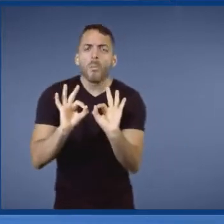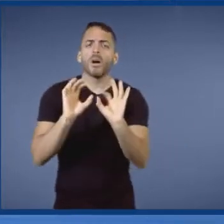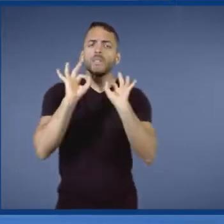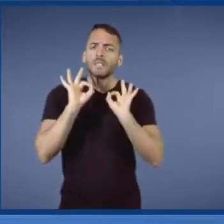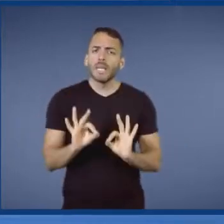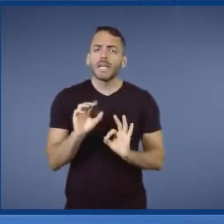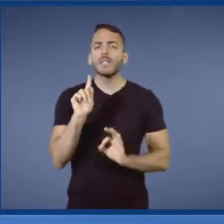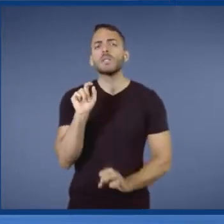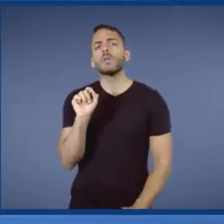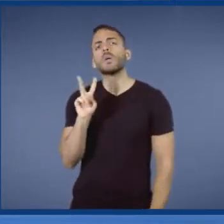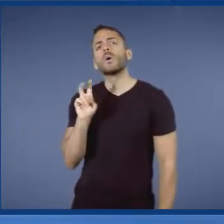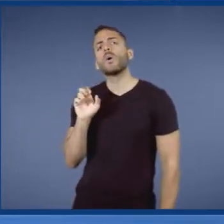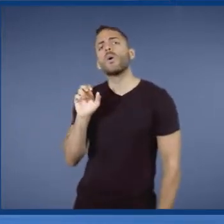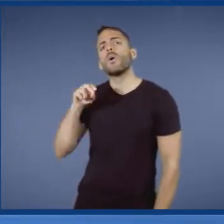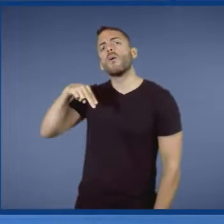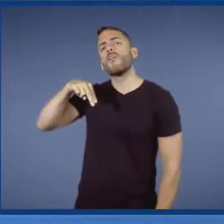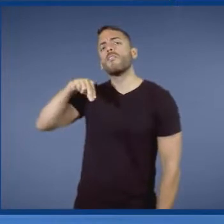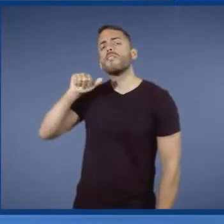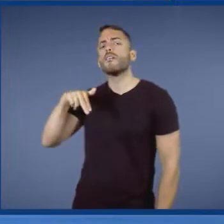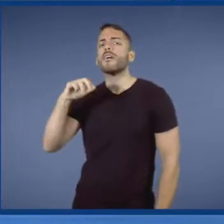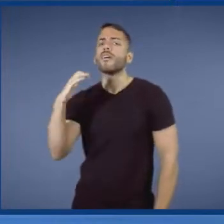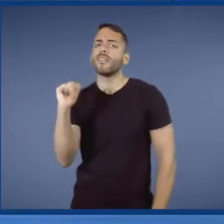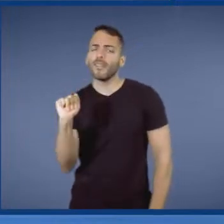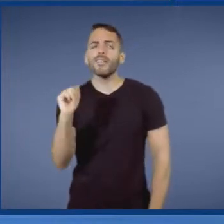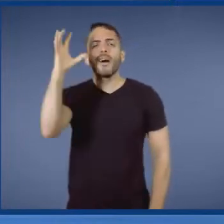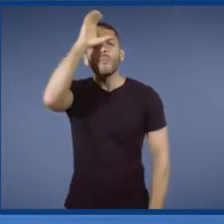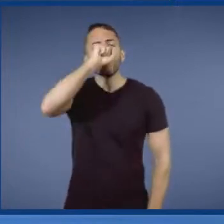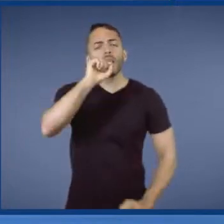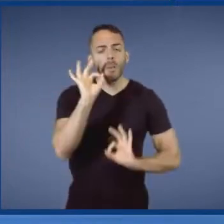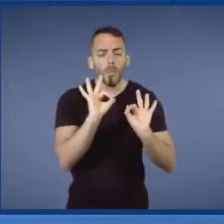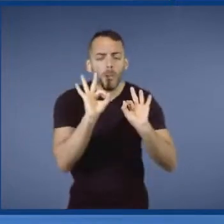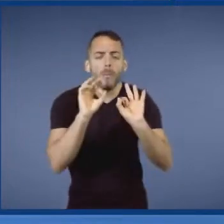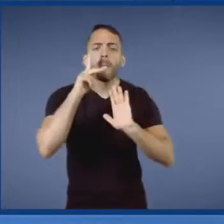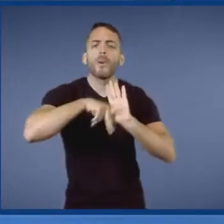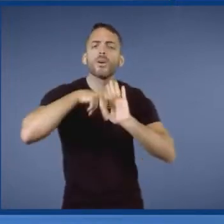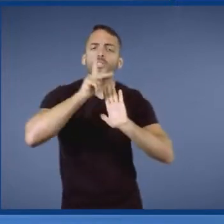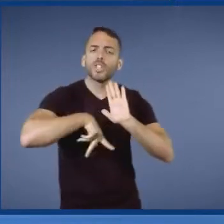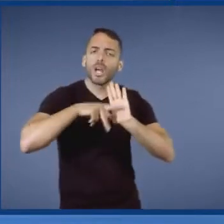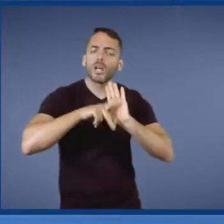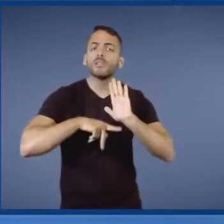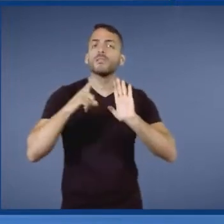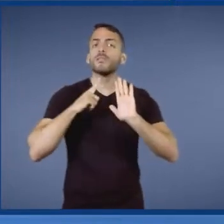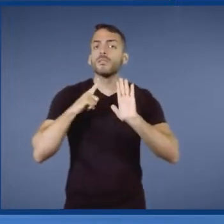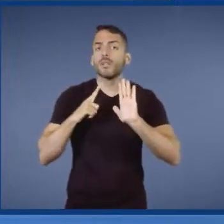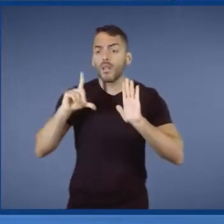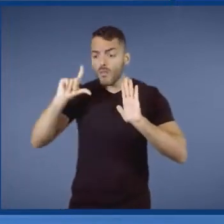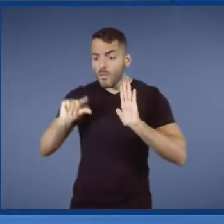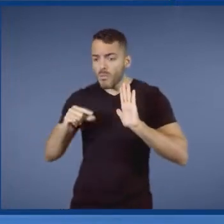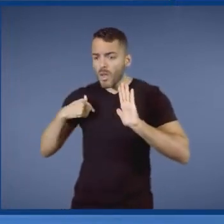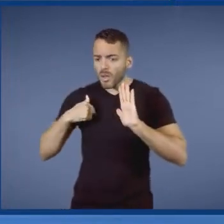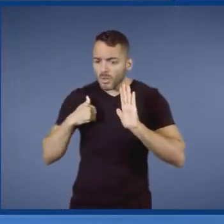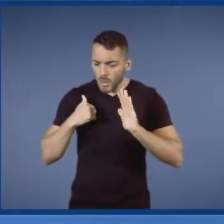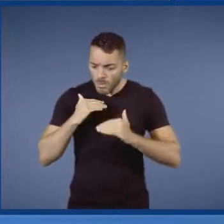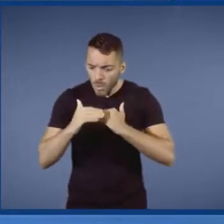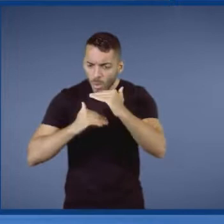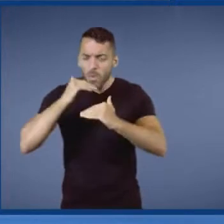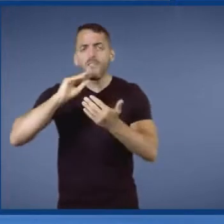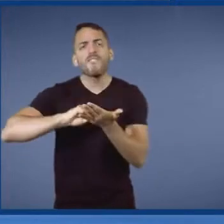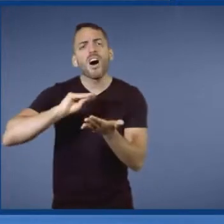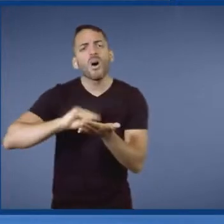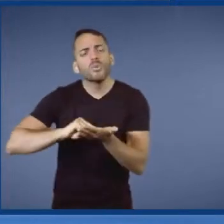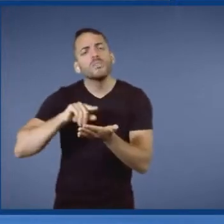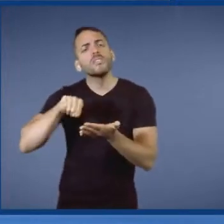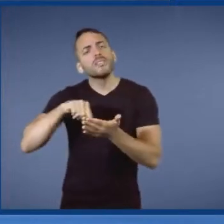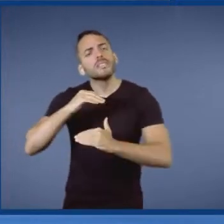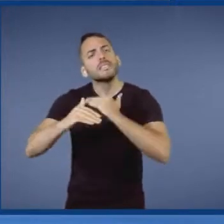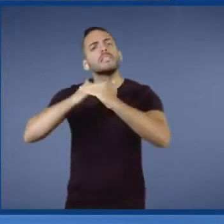projetos, onde a gente começou a combater as razões do baixo crescimento estrutural. De lá para cá,